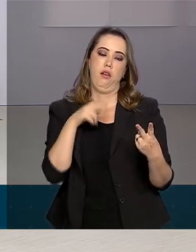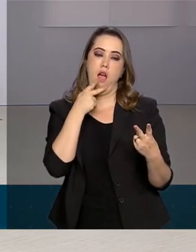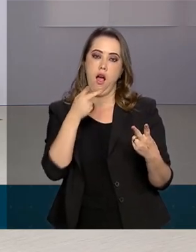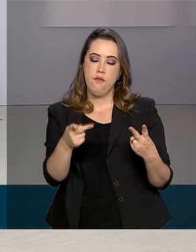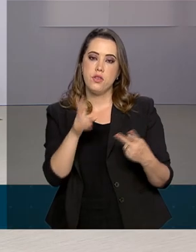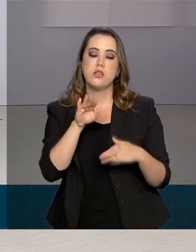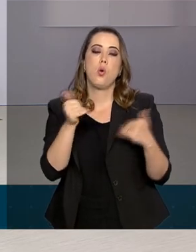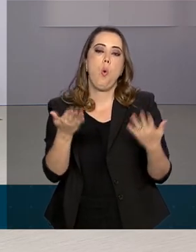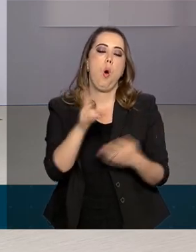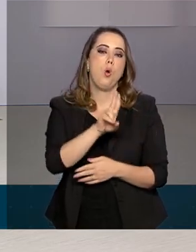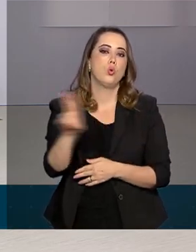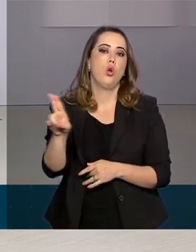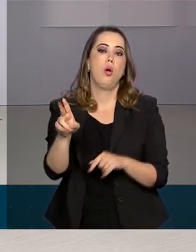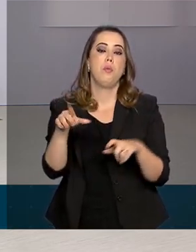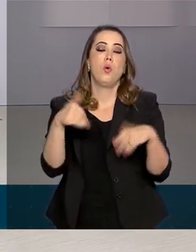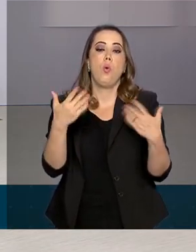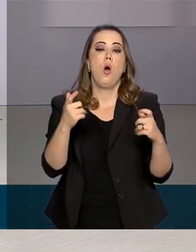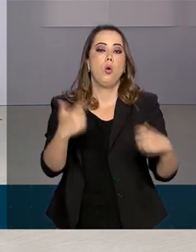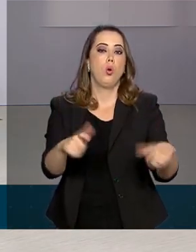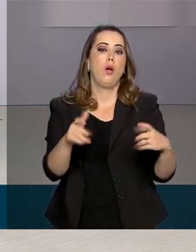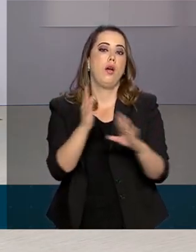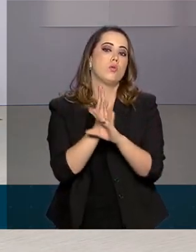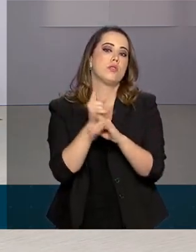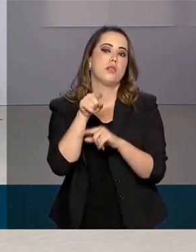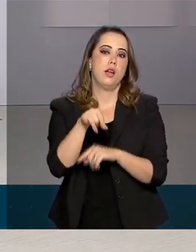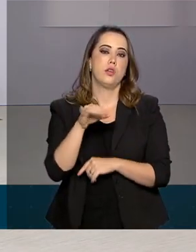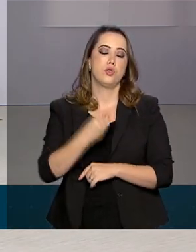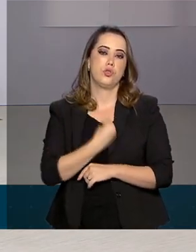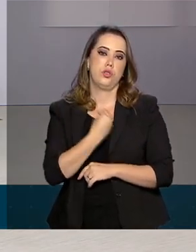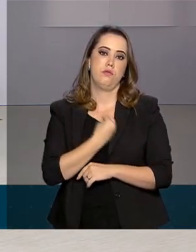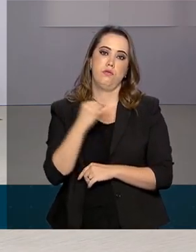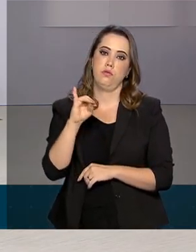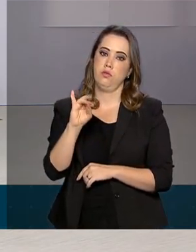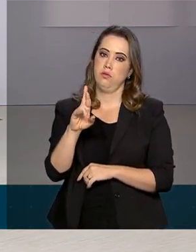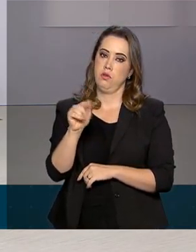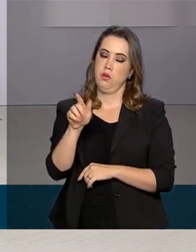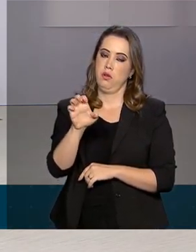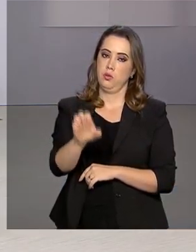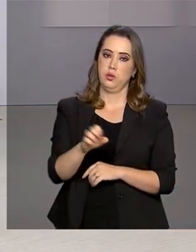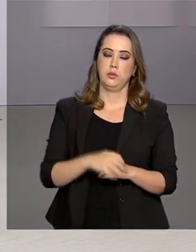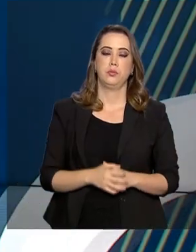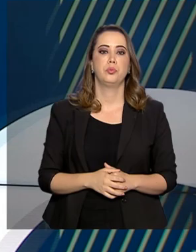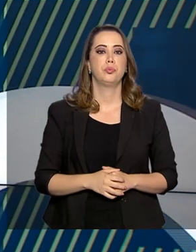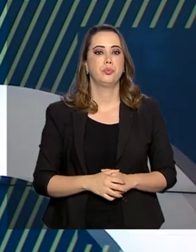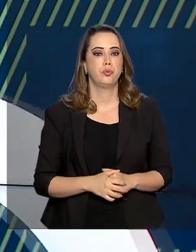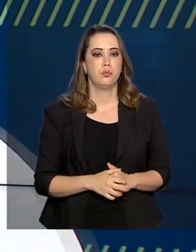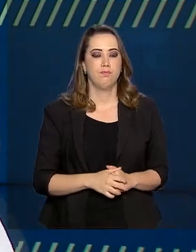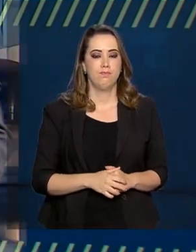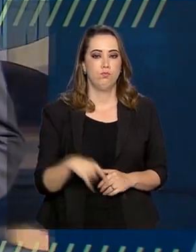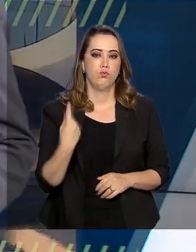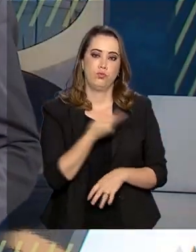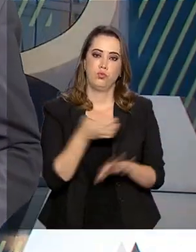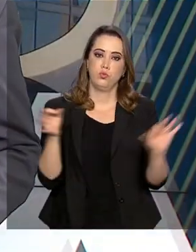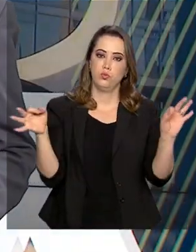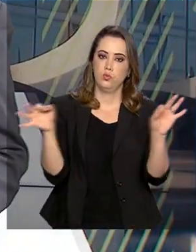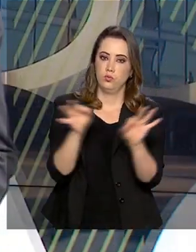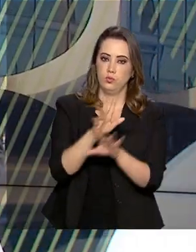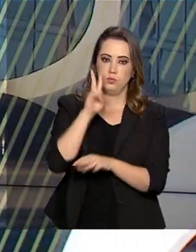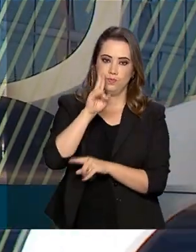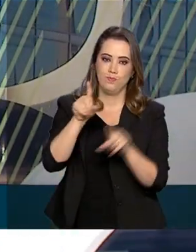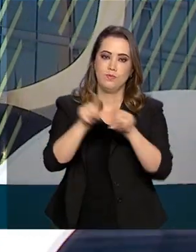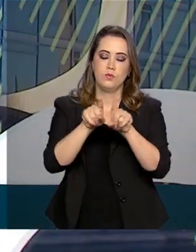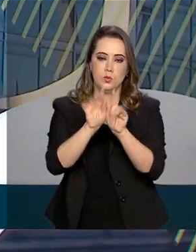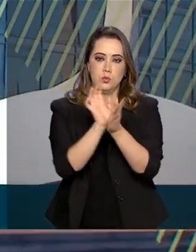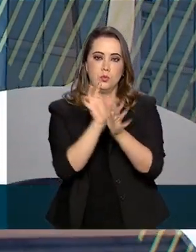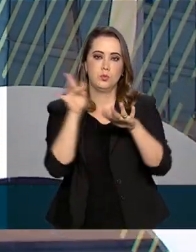o nome e a localidade no Iraque. O número de telefone será imediatamente adicionado. A gente fica por aqui, mas você